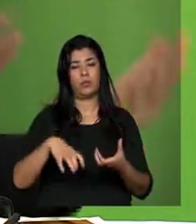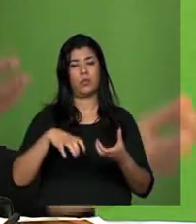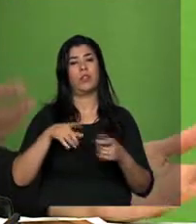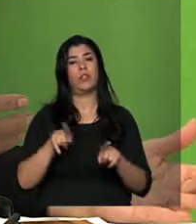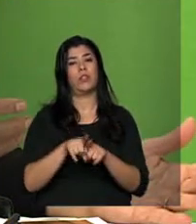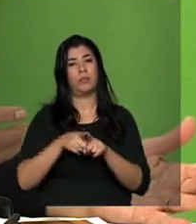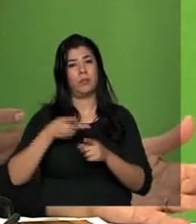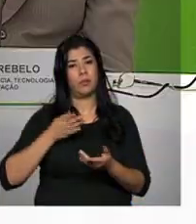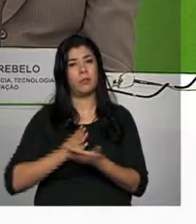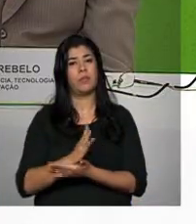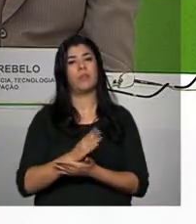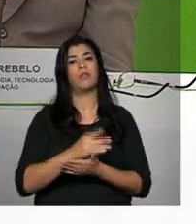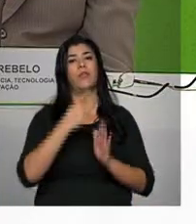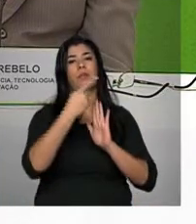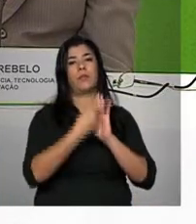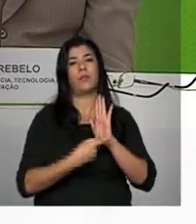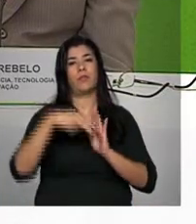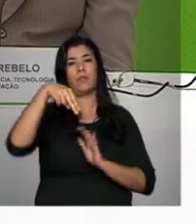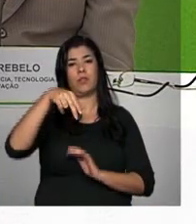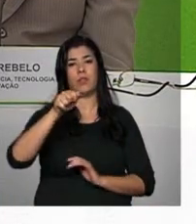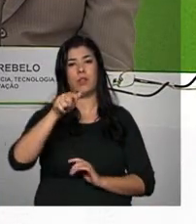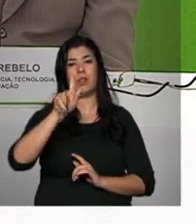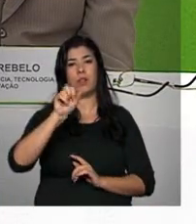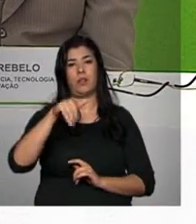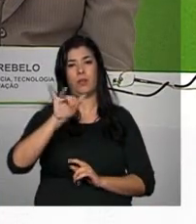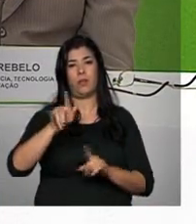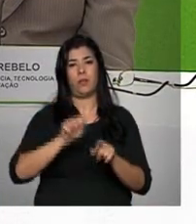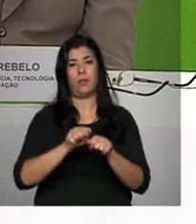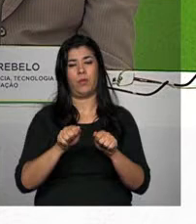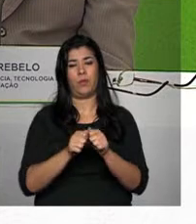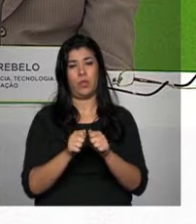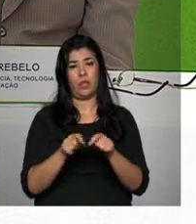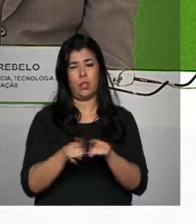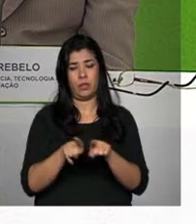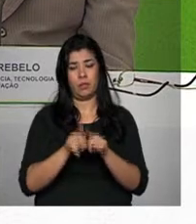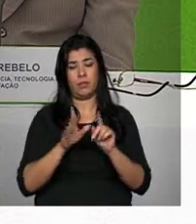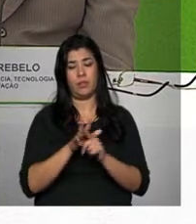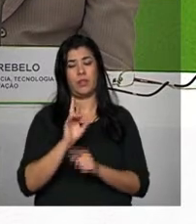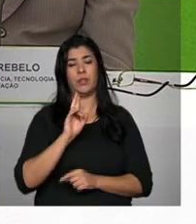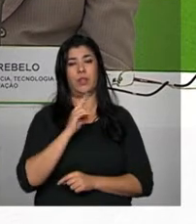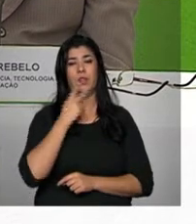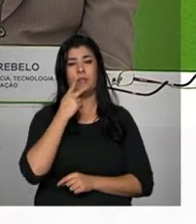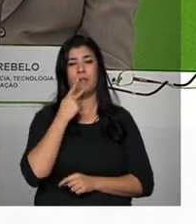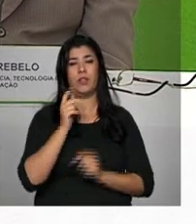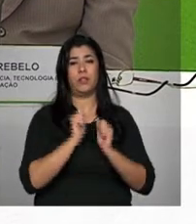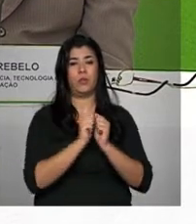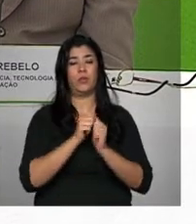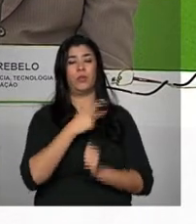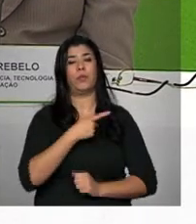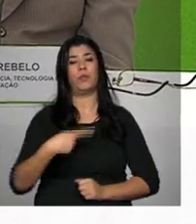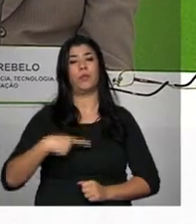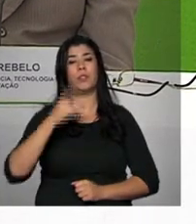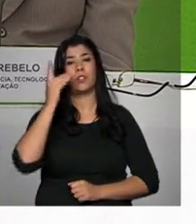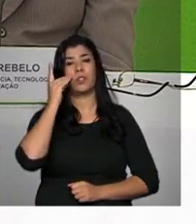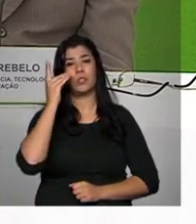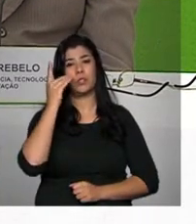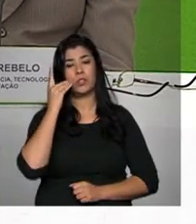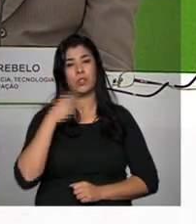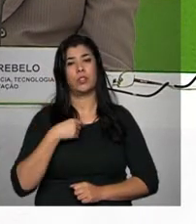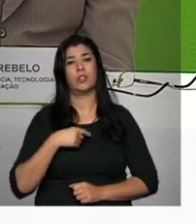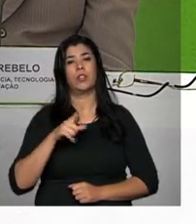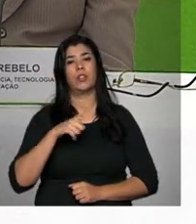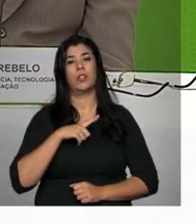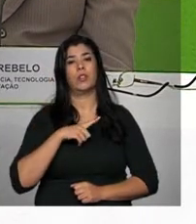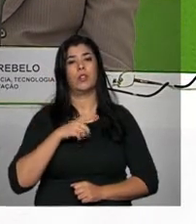para a ratificação do protocolo do Nagoa. Eu fiz referência na minha fala, Presidenta, nós temos, eu recebi carta,